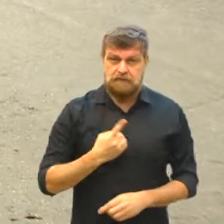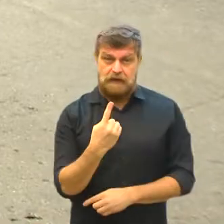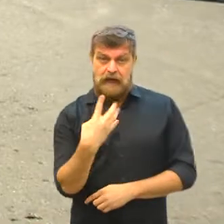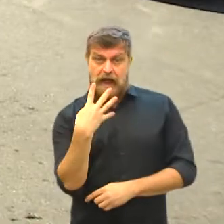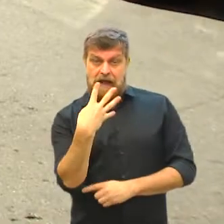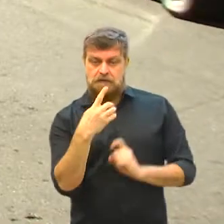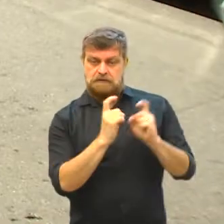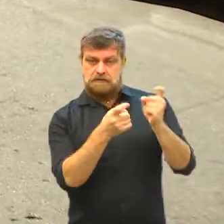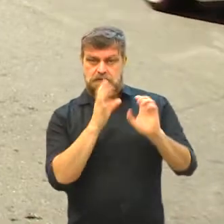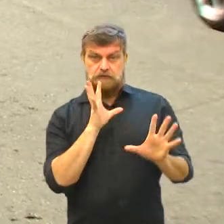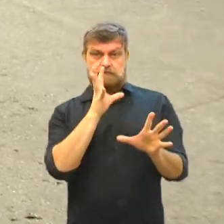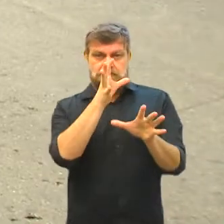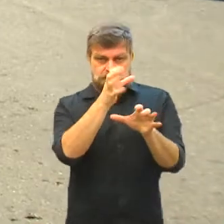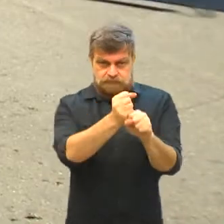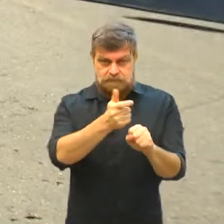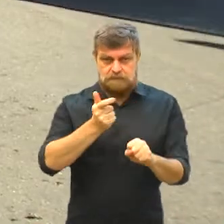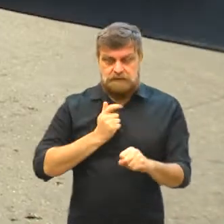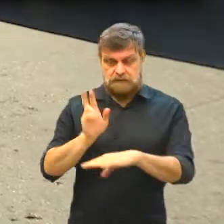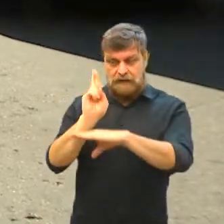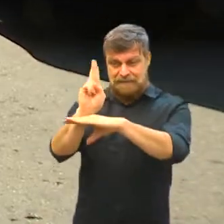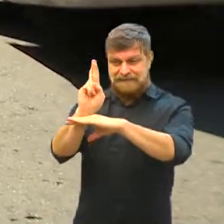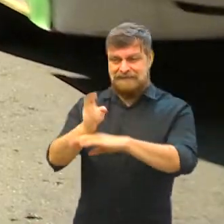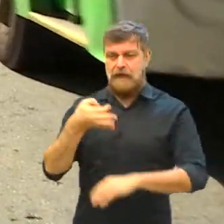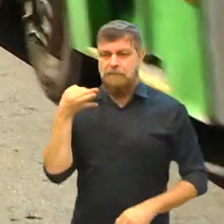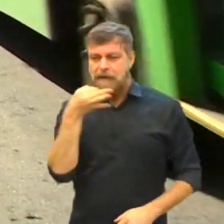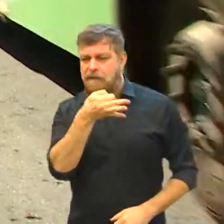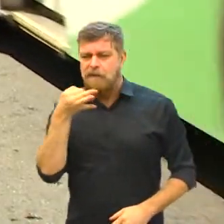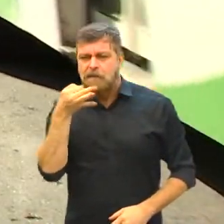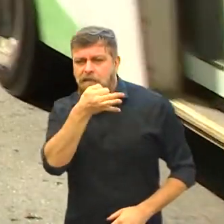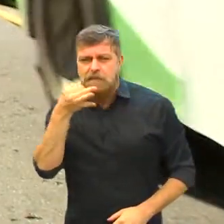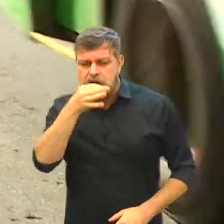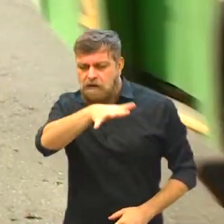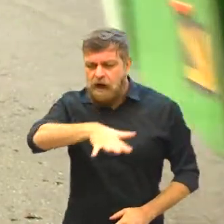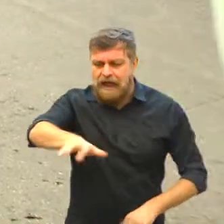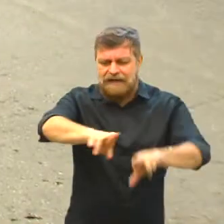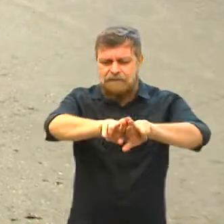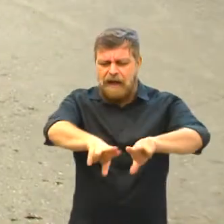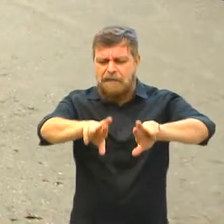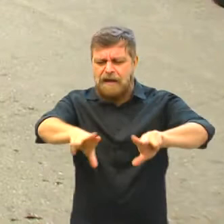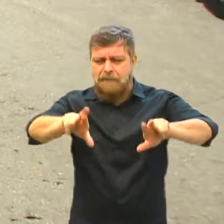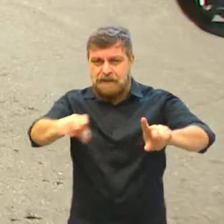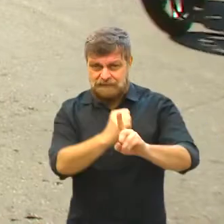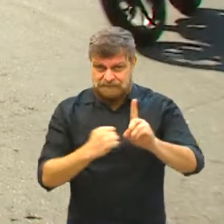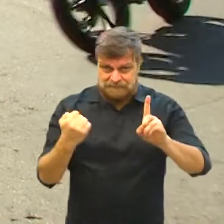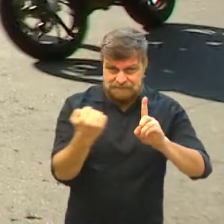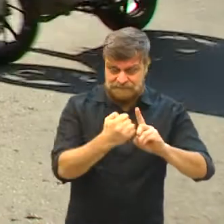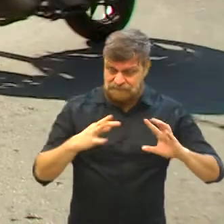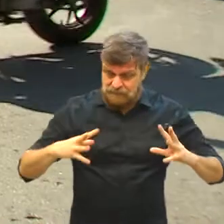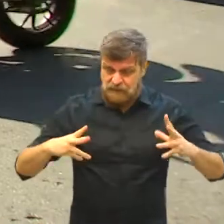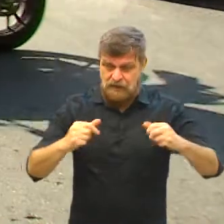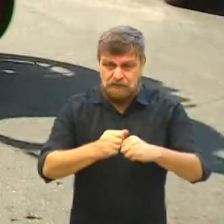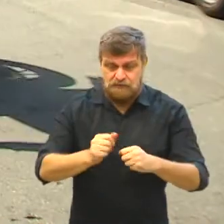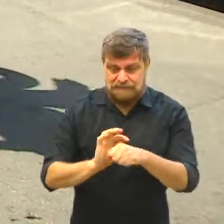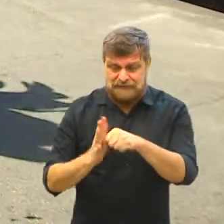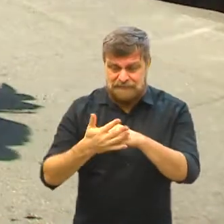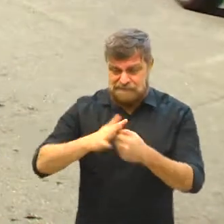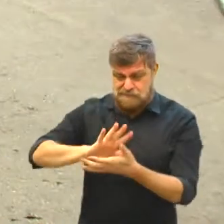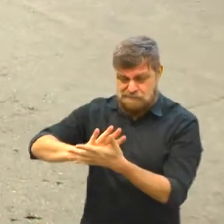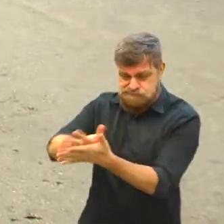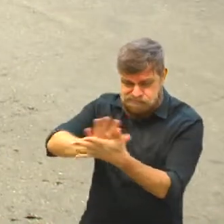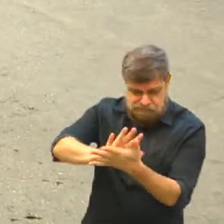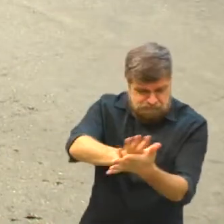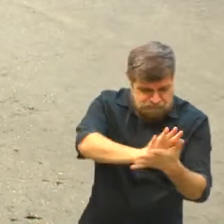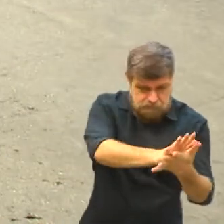Foram 14 reuniões ao todo, ouvindo representantes de diversos setores da sociedade, todos afetados pela